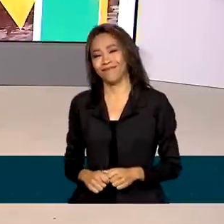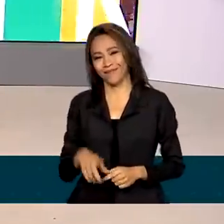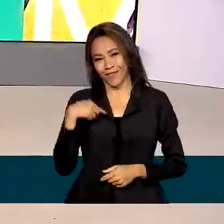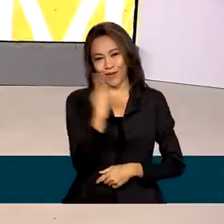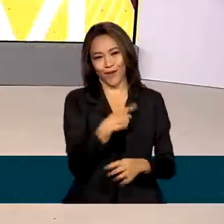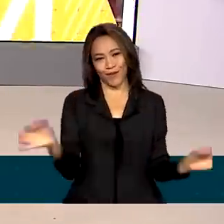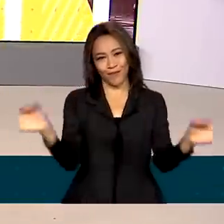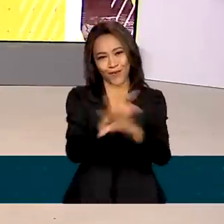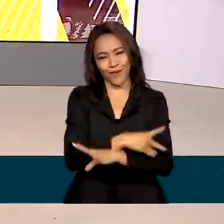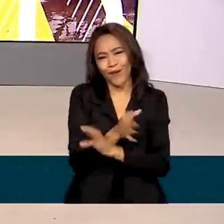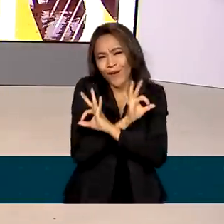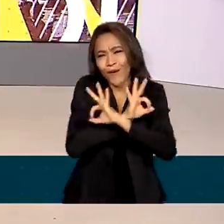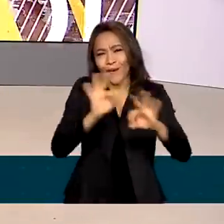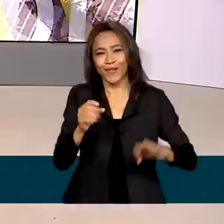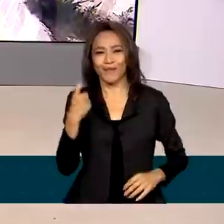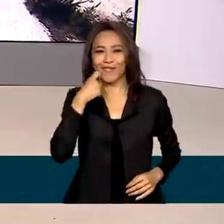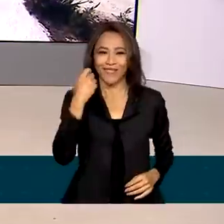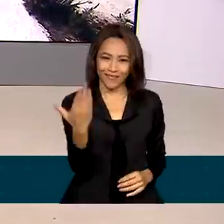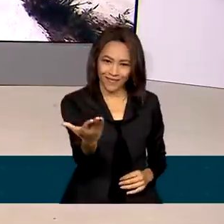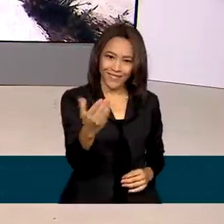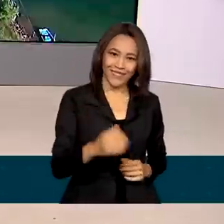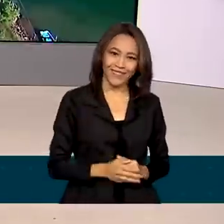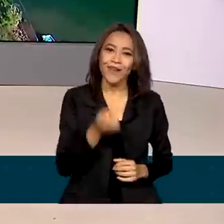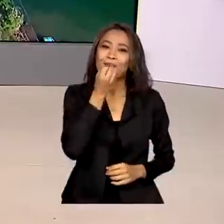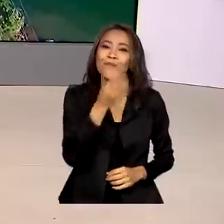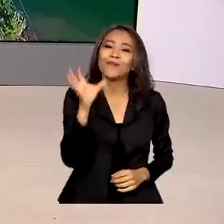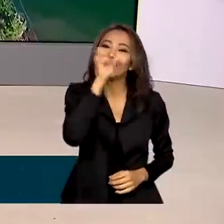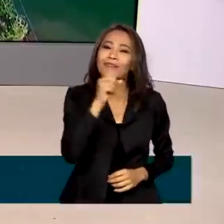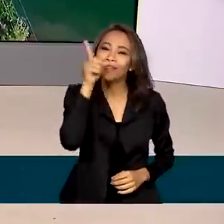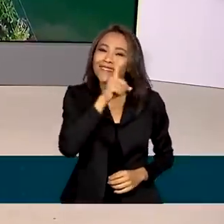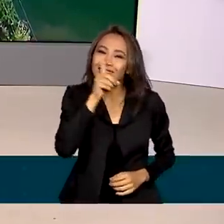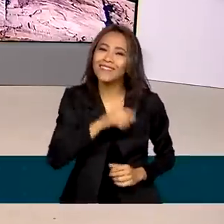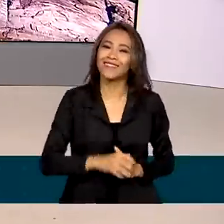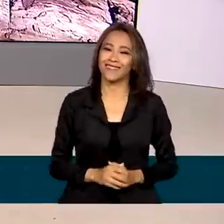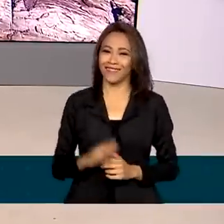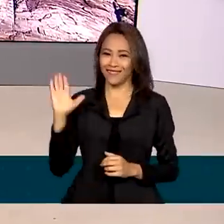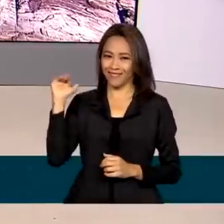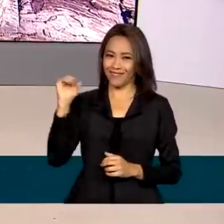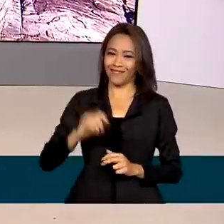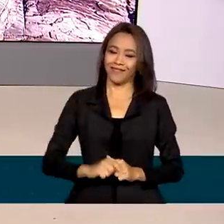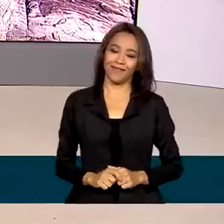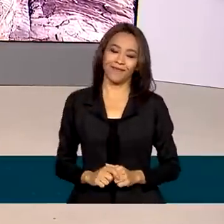fica por aqui. Uma ótima sexta-feira para você. Um bom fim de semana. Tchau.